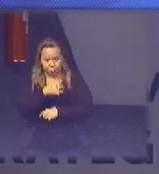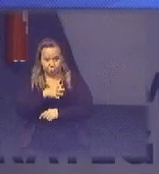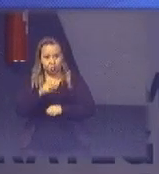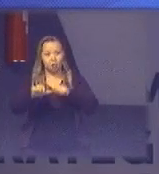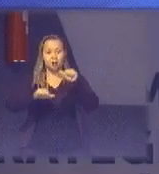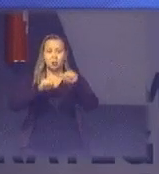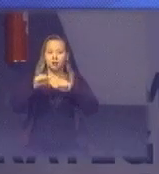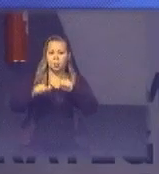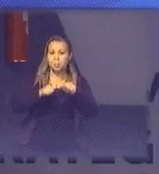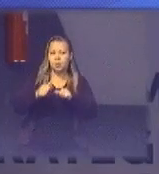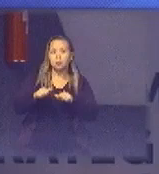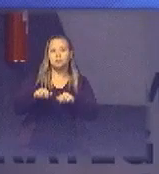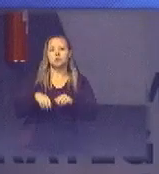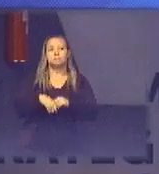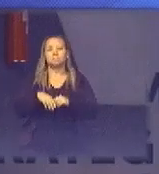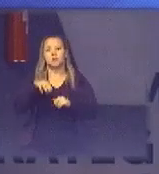dados